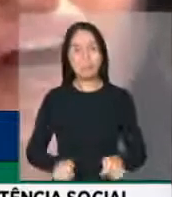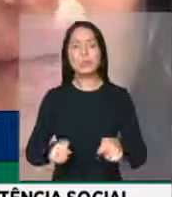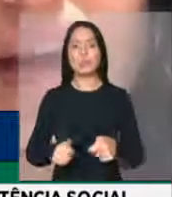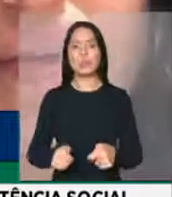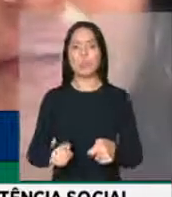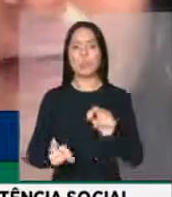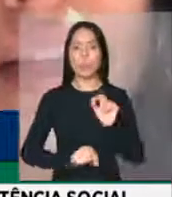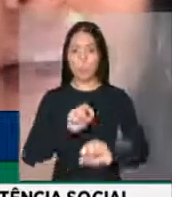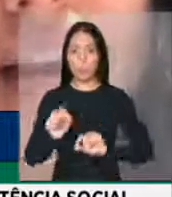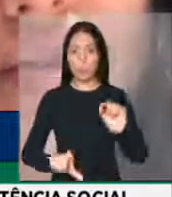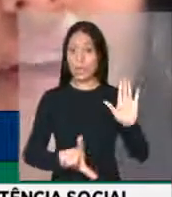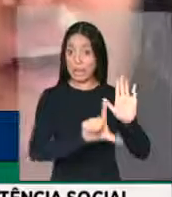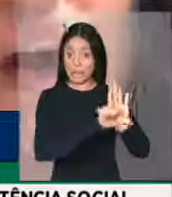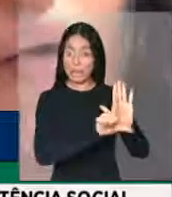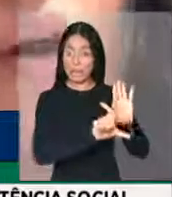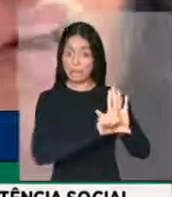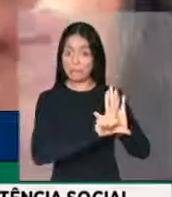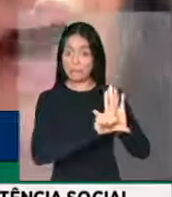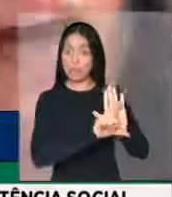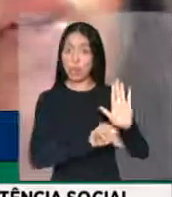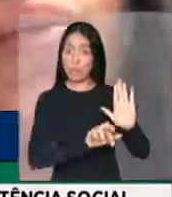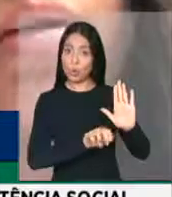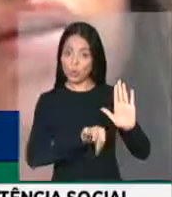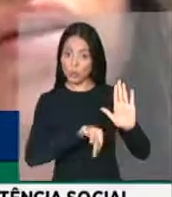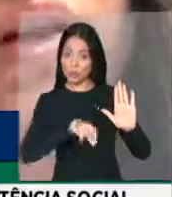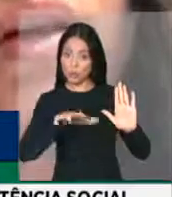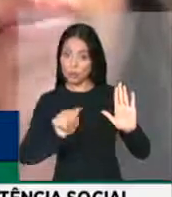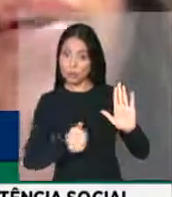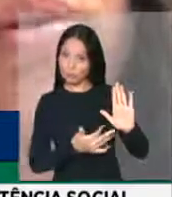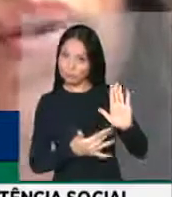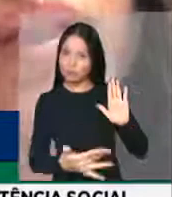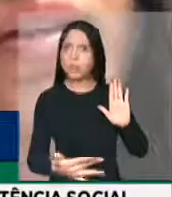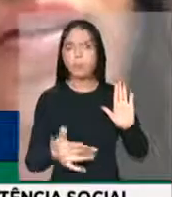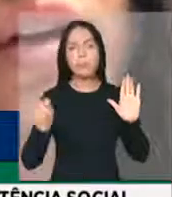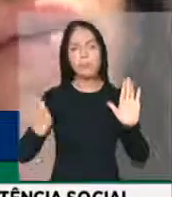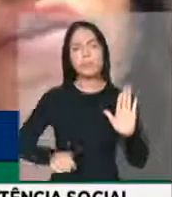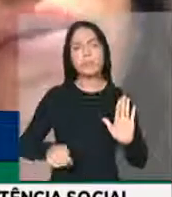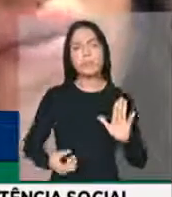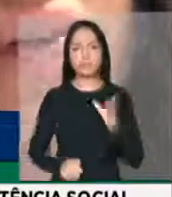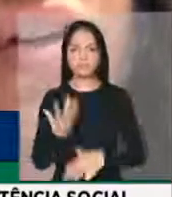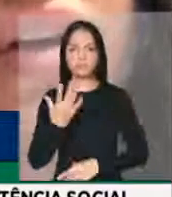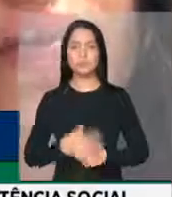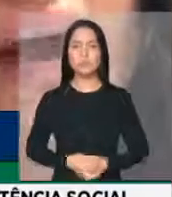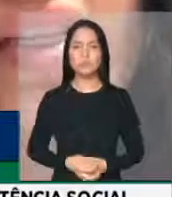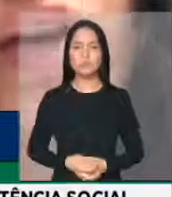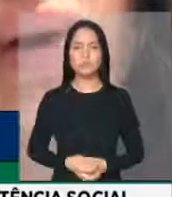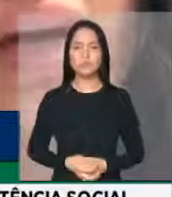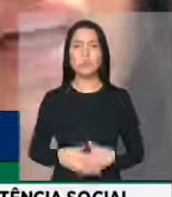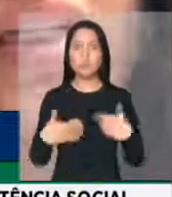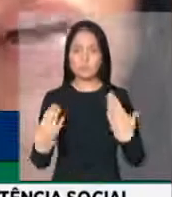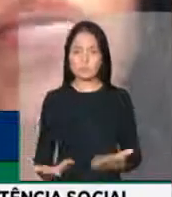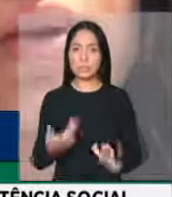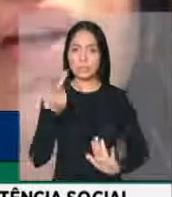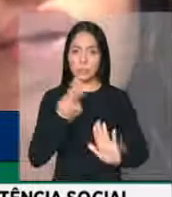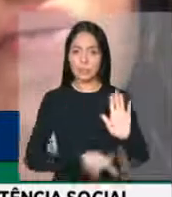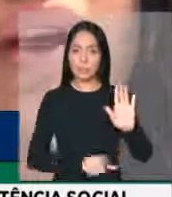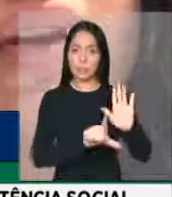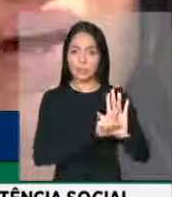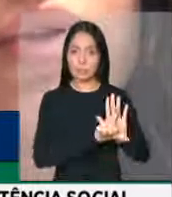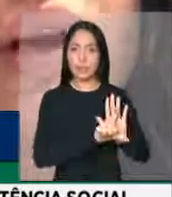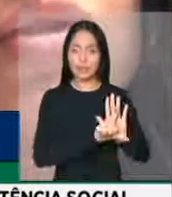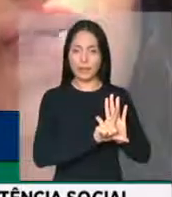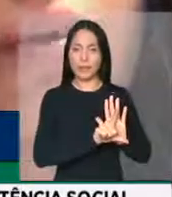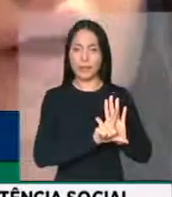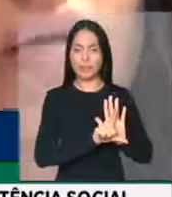da lei ordinária para essa finalidade. Quanto ao PL nº 1819, de 2020, que pese a nobre intenção do seu ator,